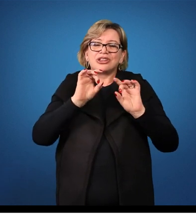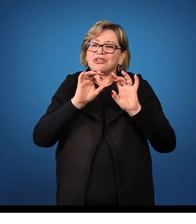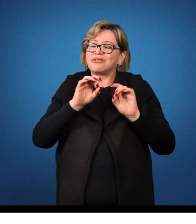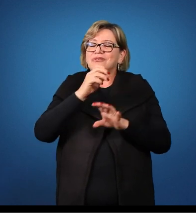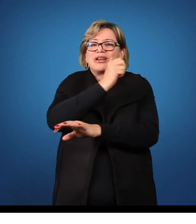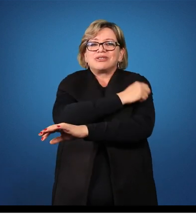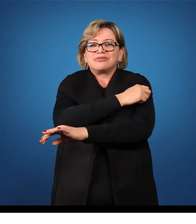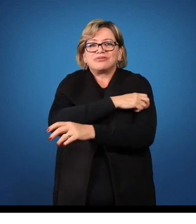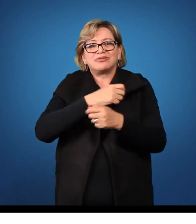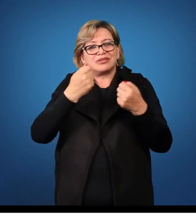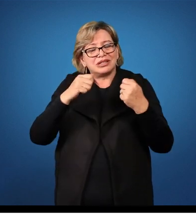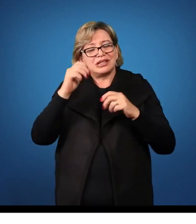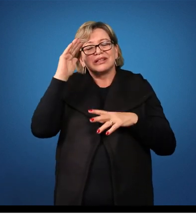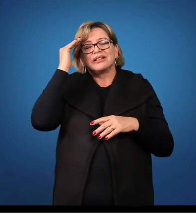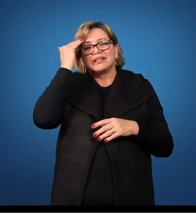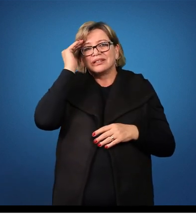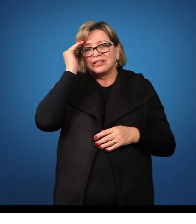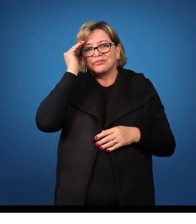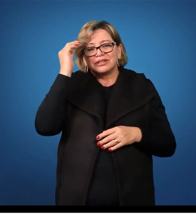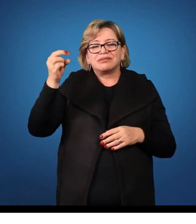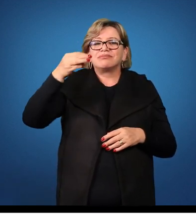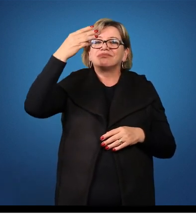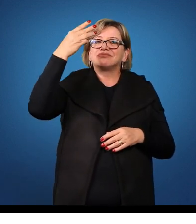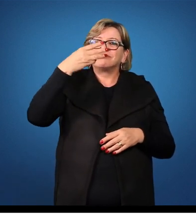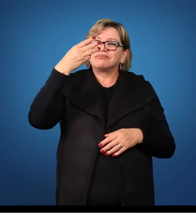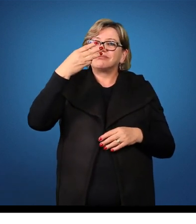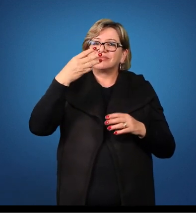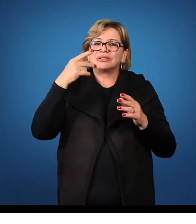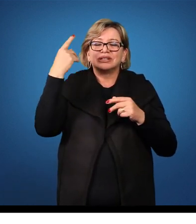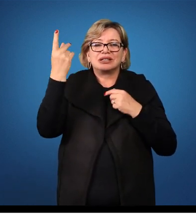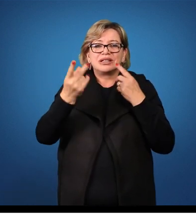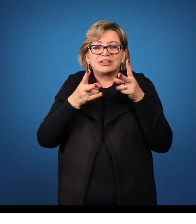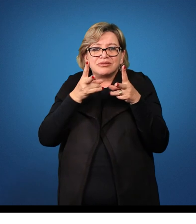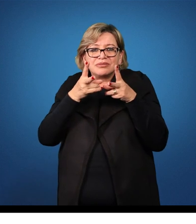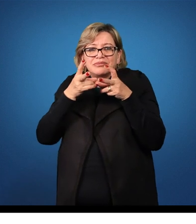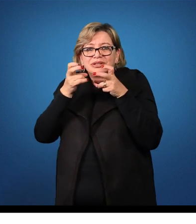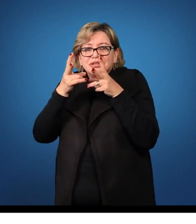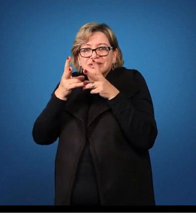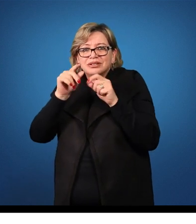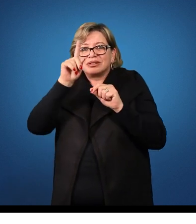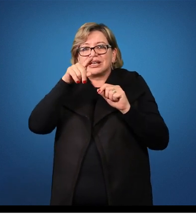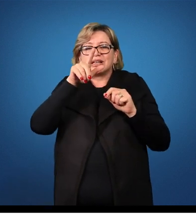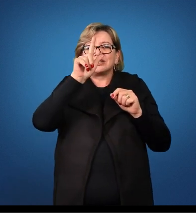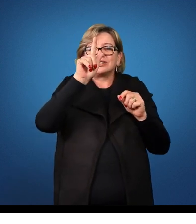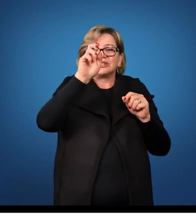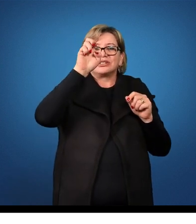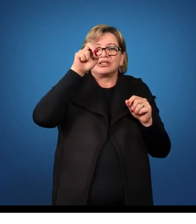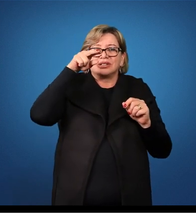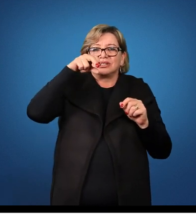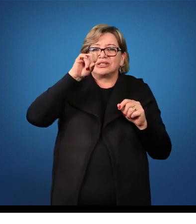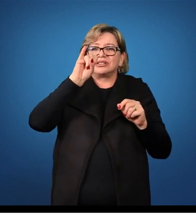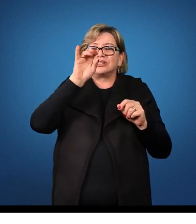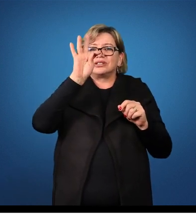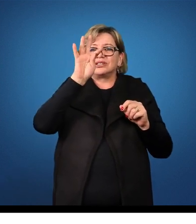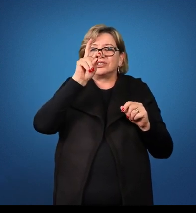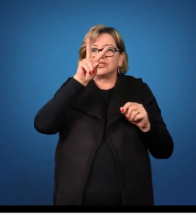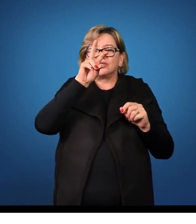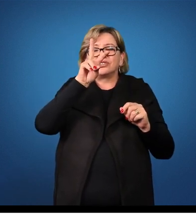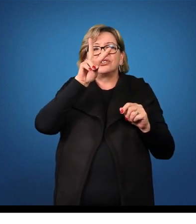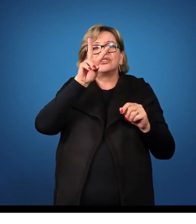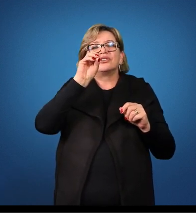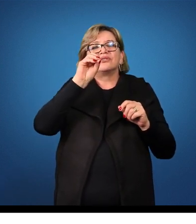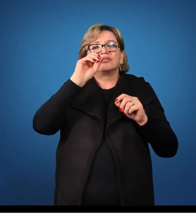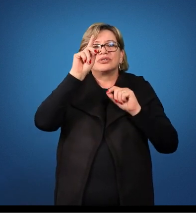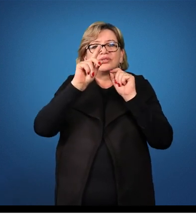que a terceira declinação se reconhece, então, pelo genitivo singular, que está em